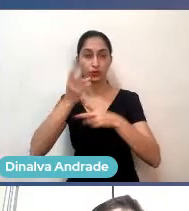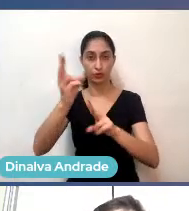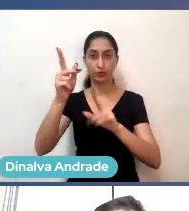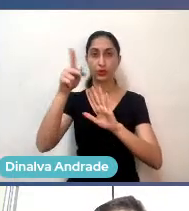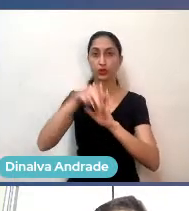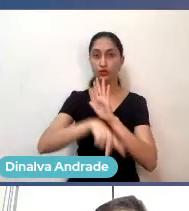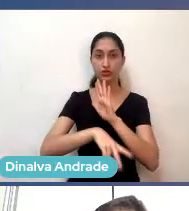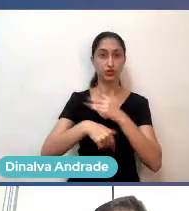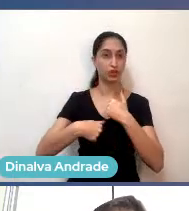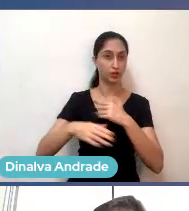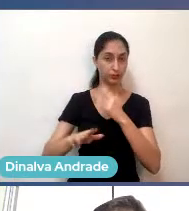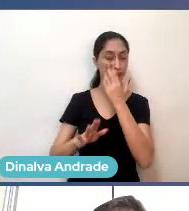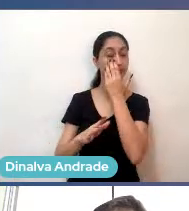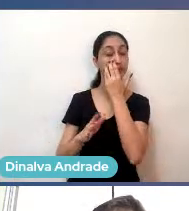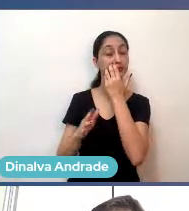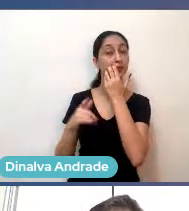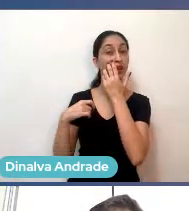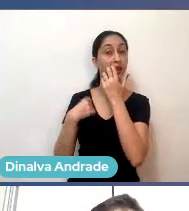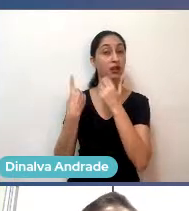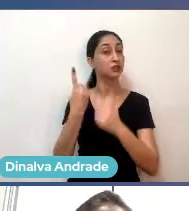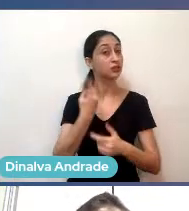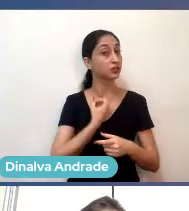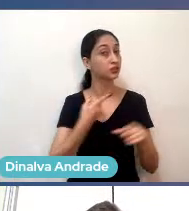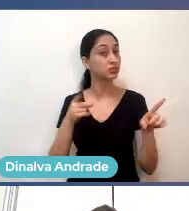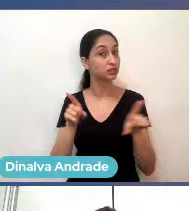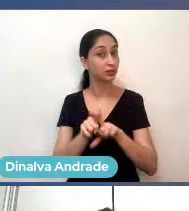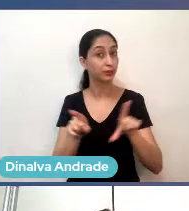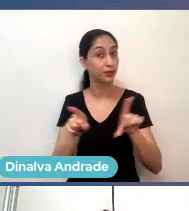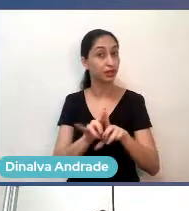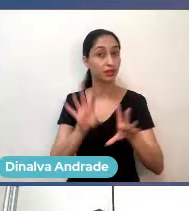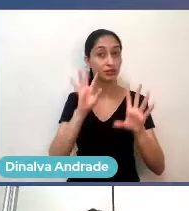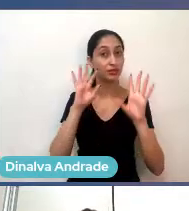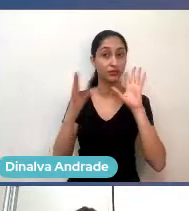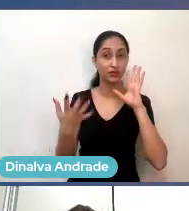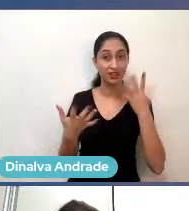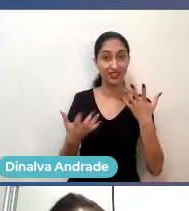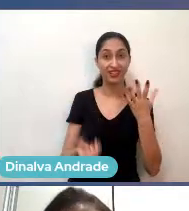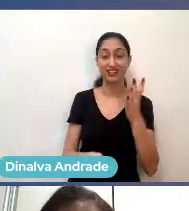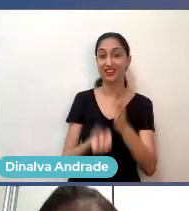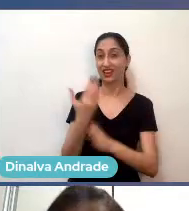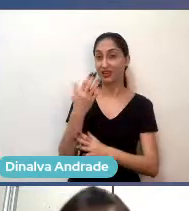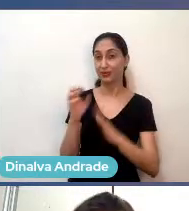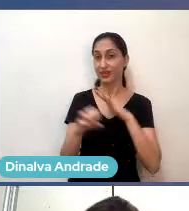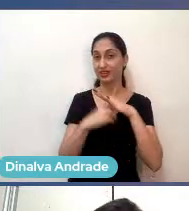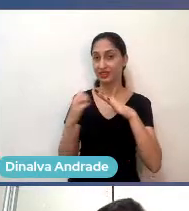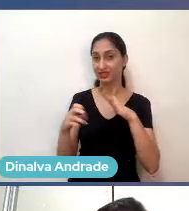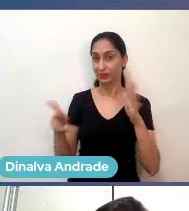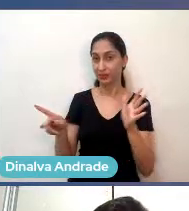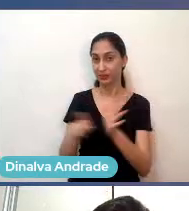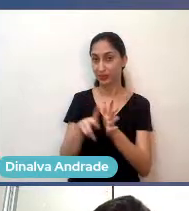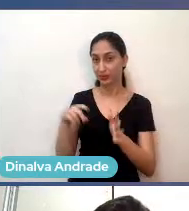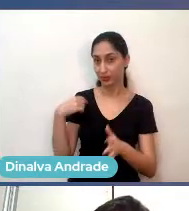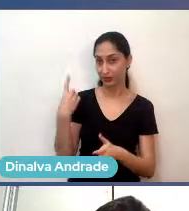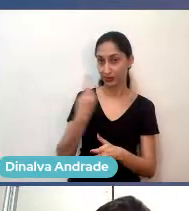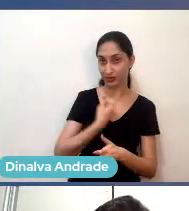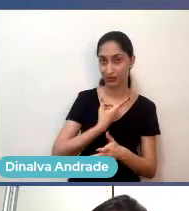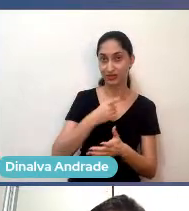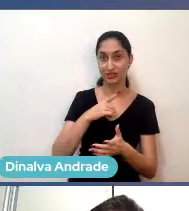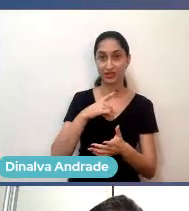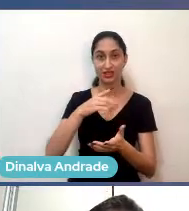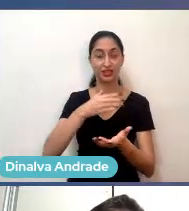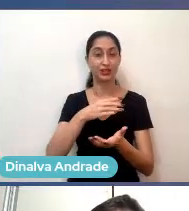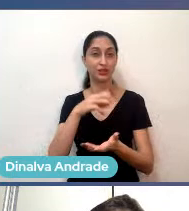Enquanto isso, a gente estava fazendo um projeto a Positivo, a gente resolveu criar uma empresa. E aí, a empresa, na época, era mídias